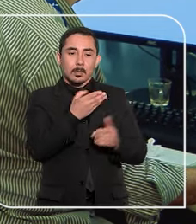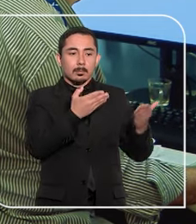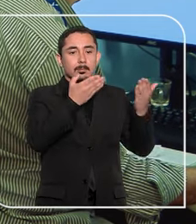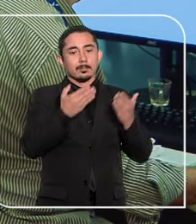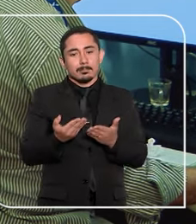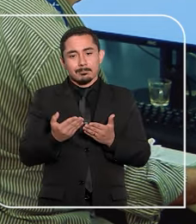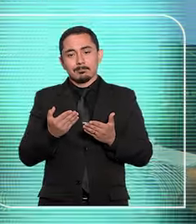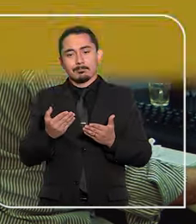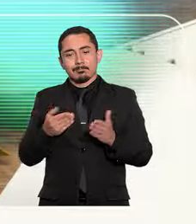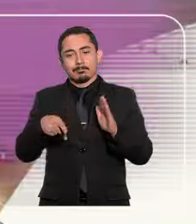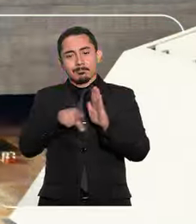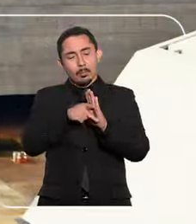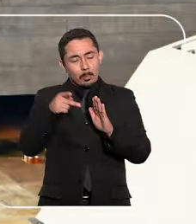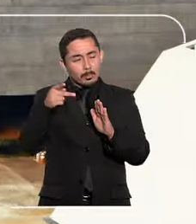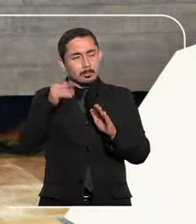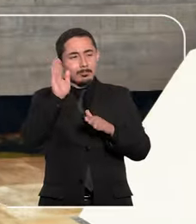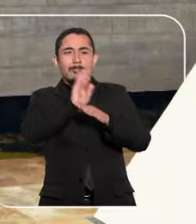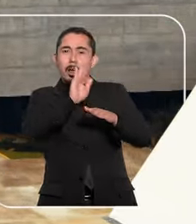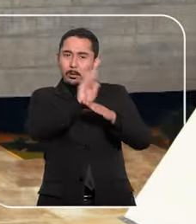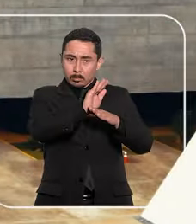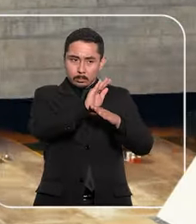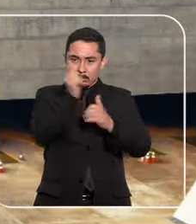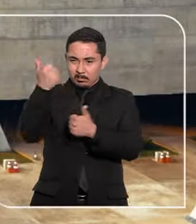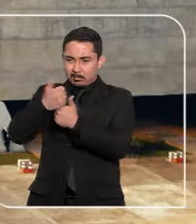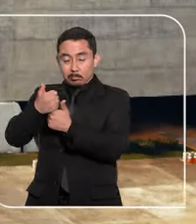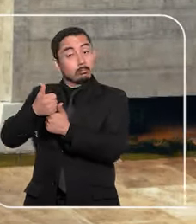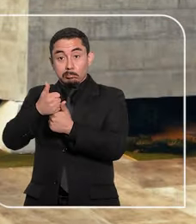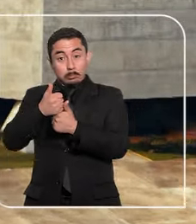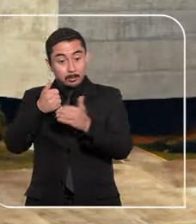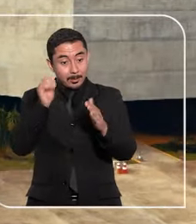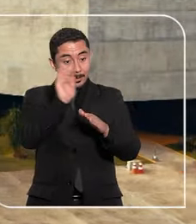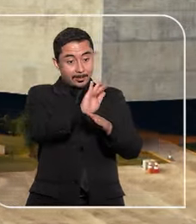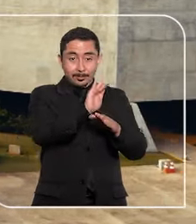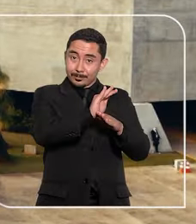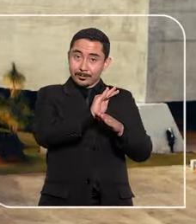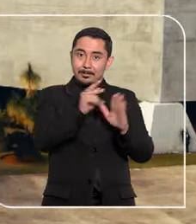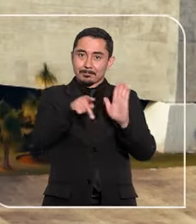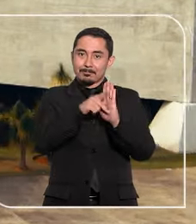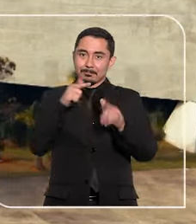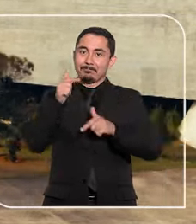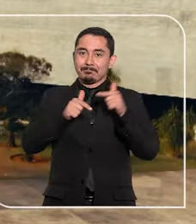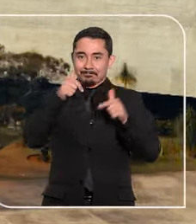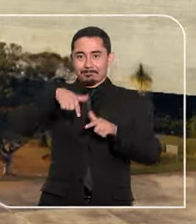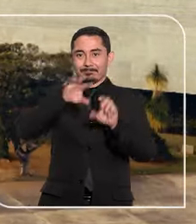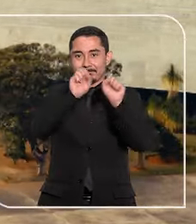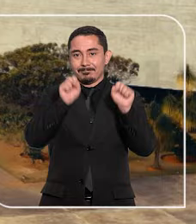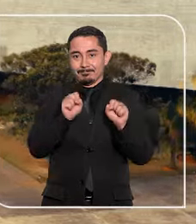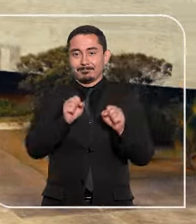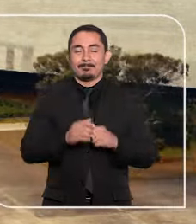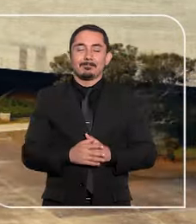vem com esse conceito de ajudar e não de substituir a força de trabalho que nós temos aqui no tribunal.